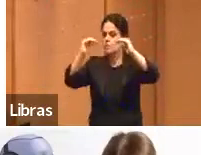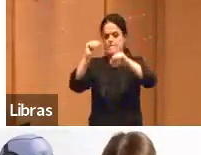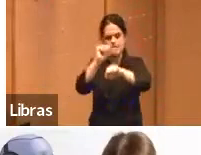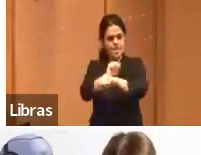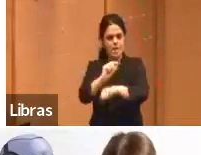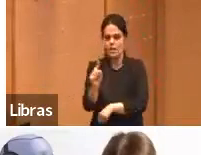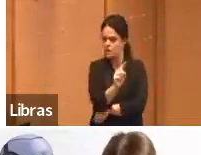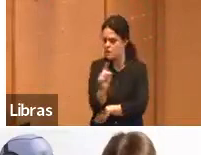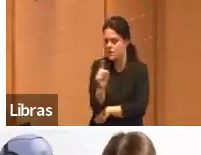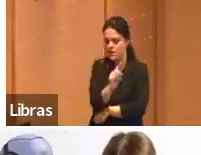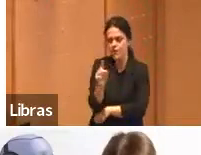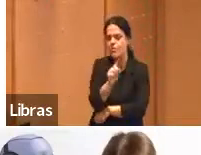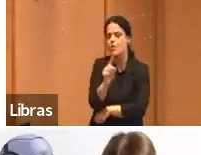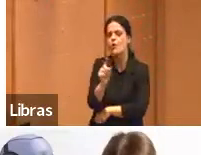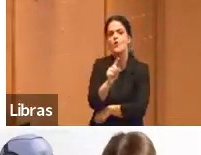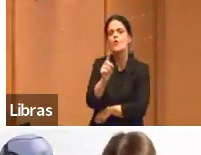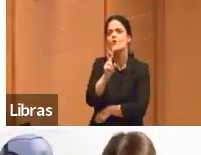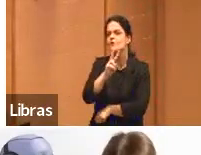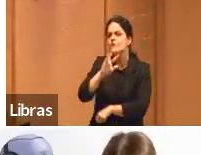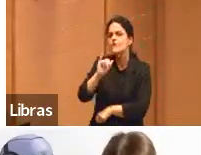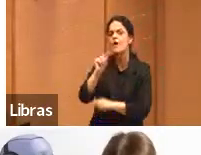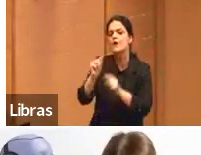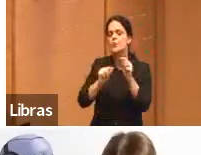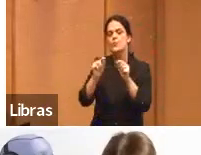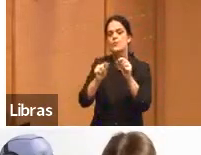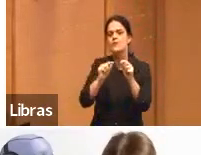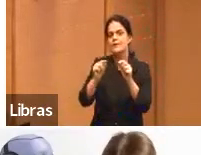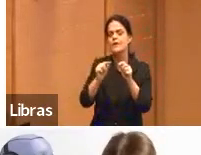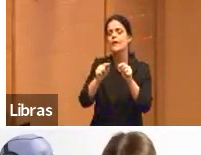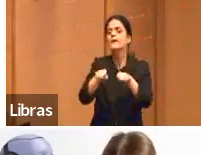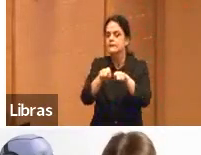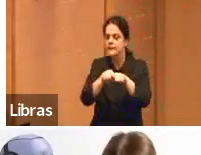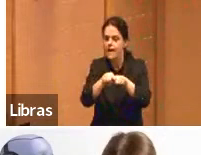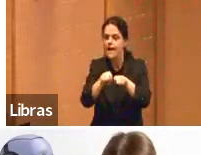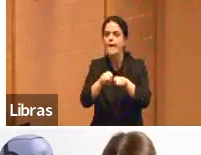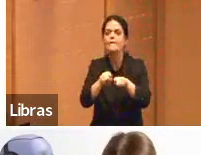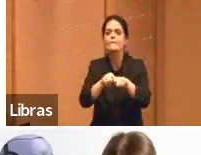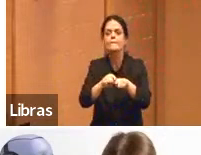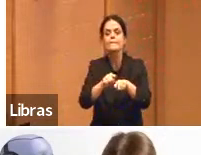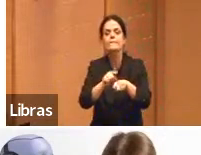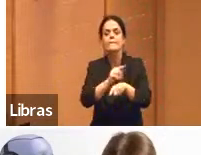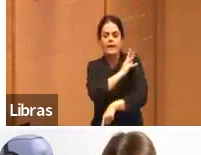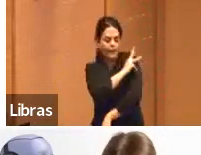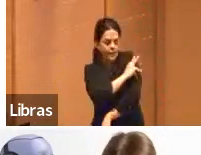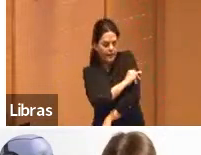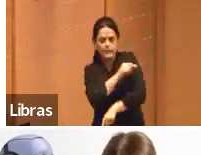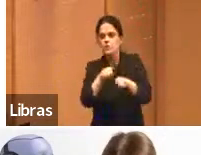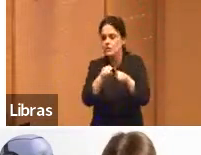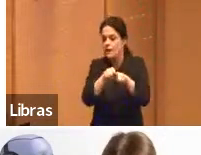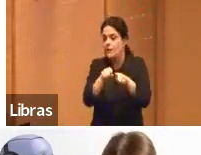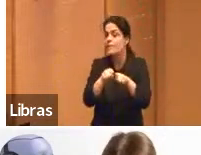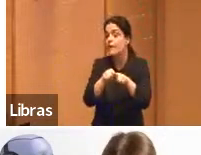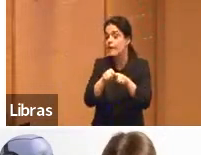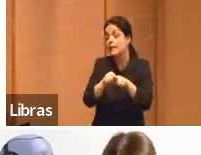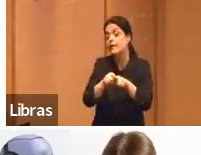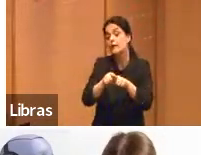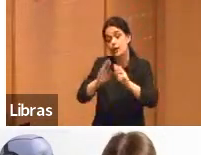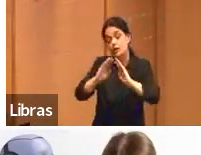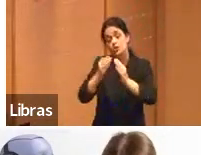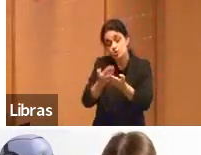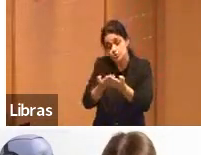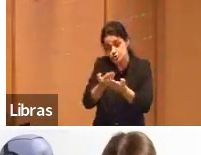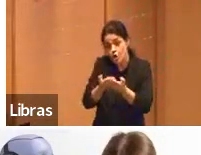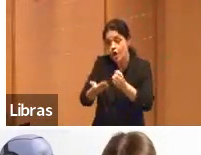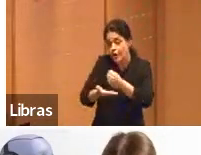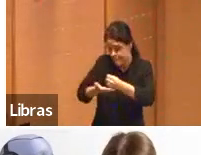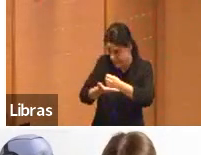mas ela não vai parar ali, ela vai se enraizar para o ensino médio e talvez na escola básica, dependendo da interface que